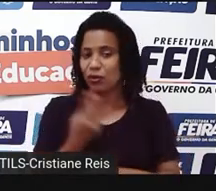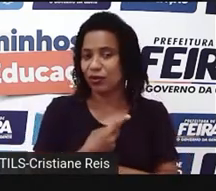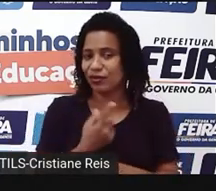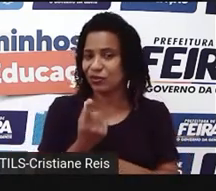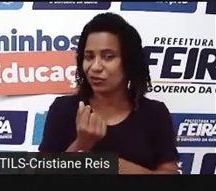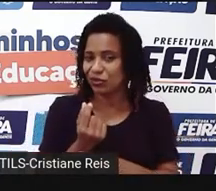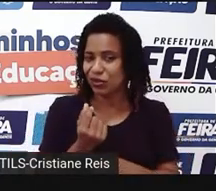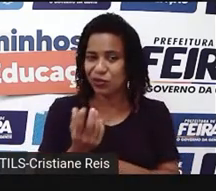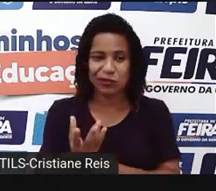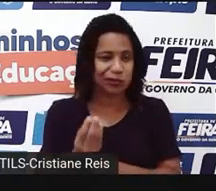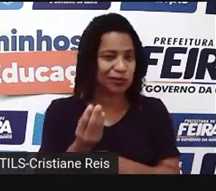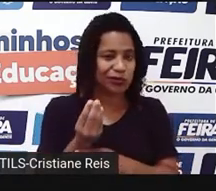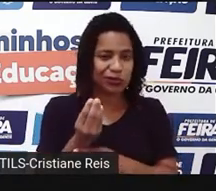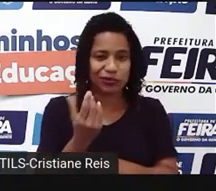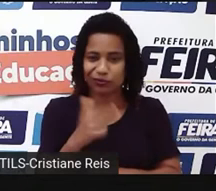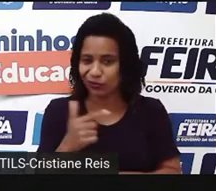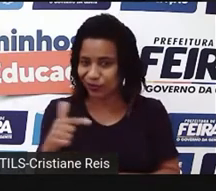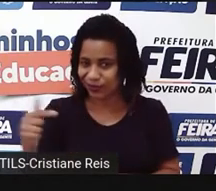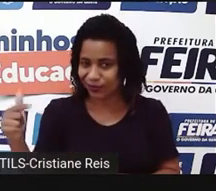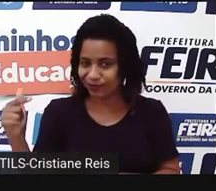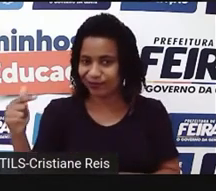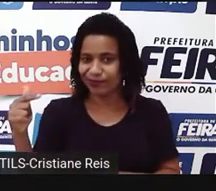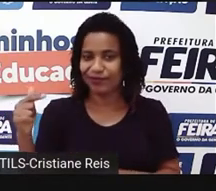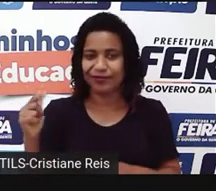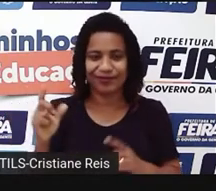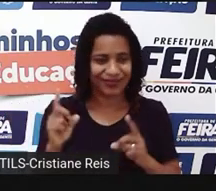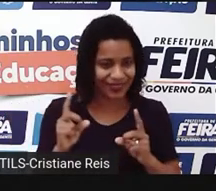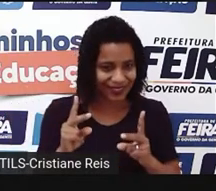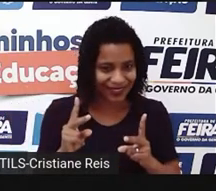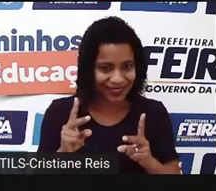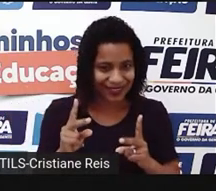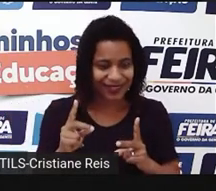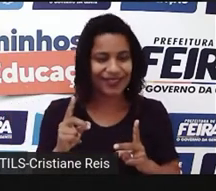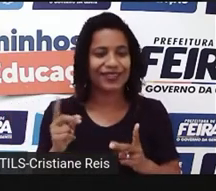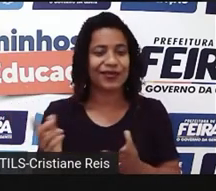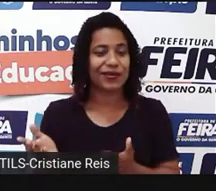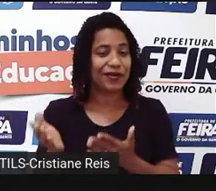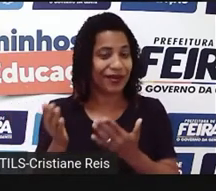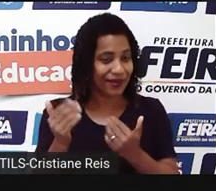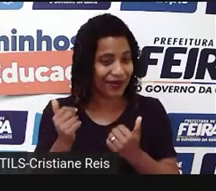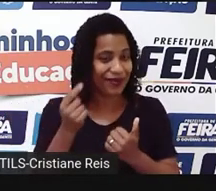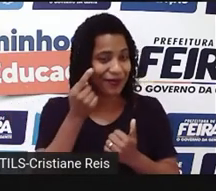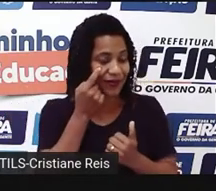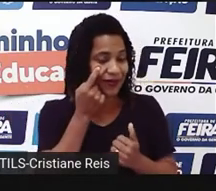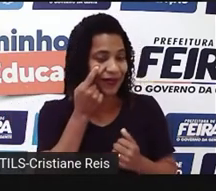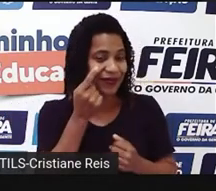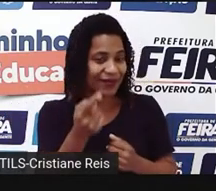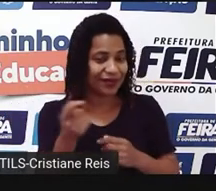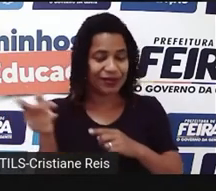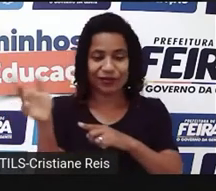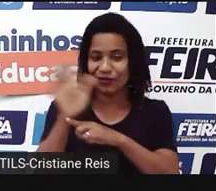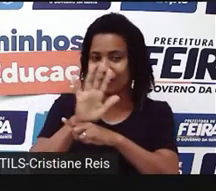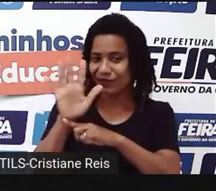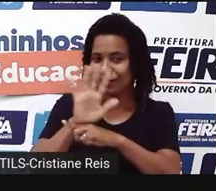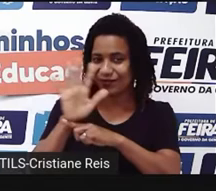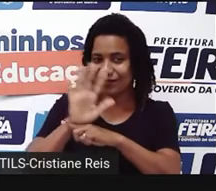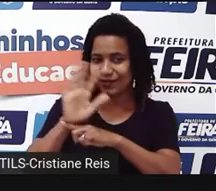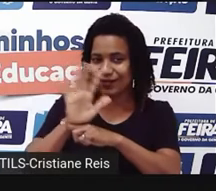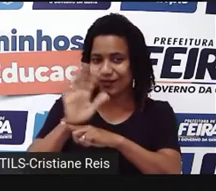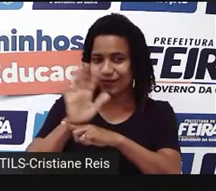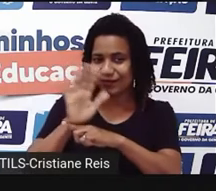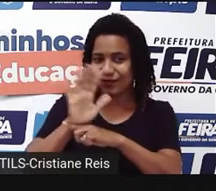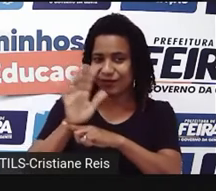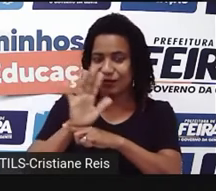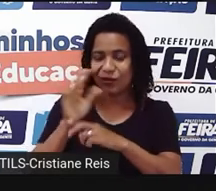Ok, students? So, E agora, nós vamos assistir a um vídeo justamente para